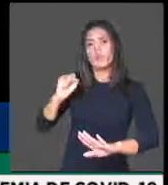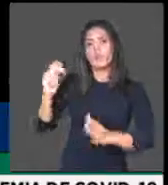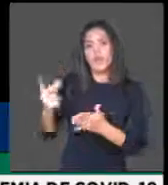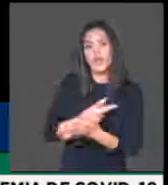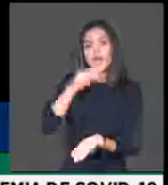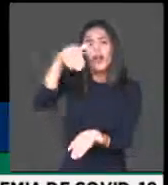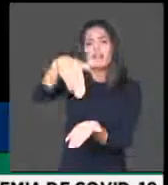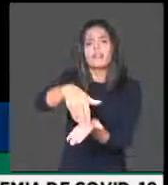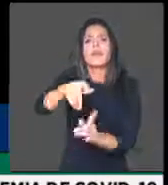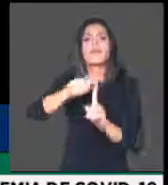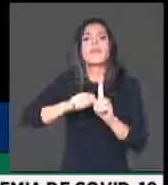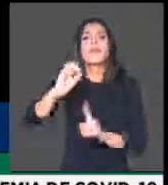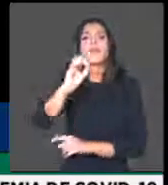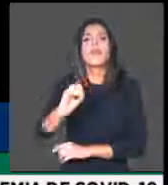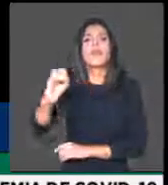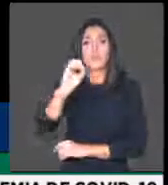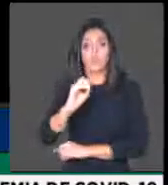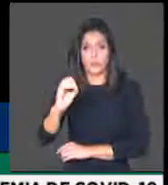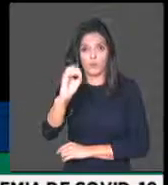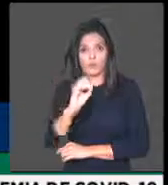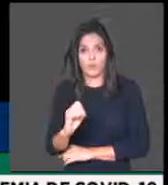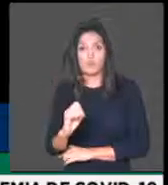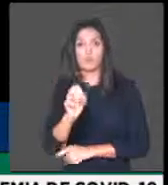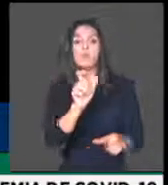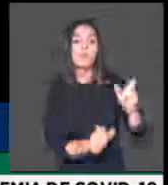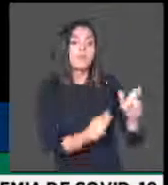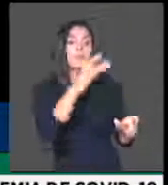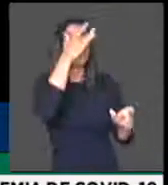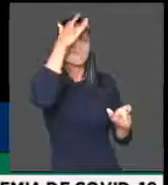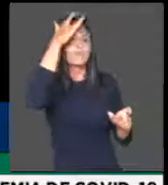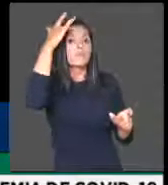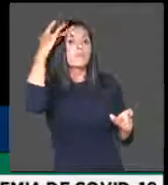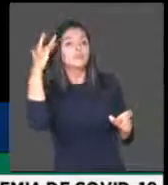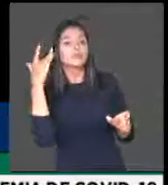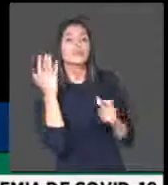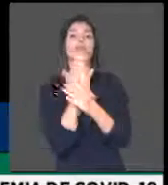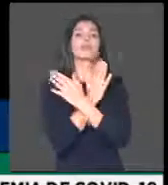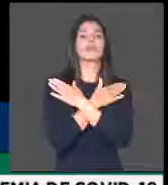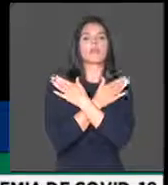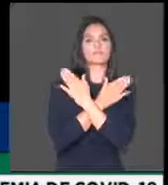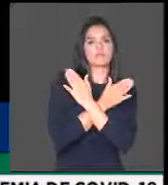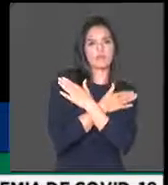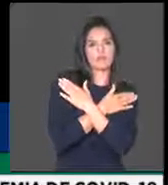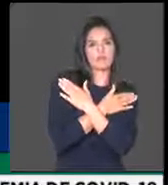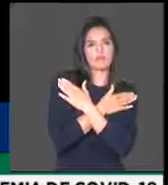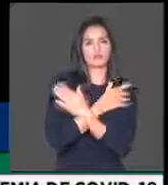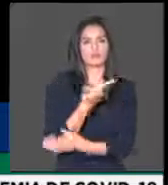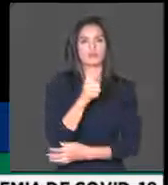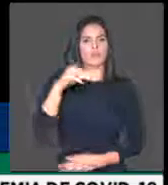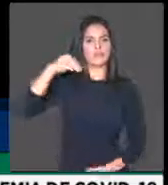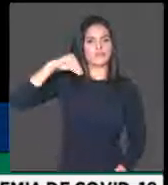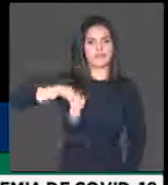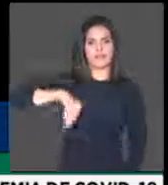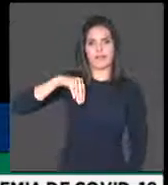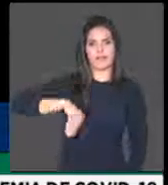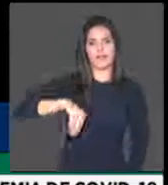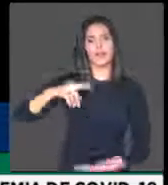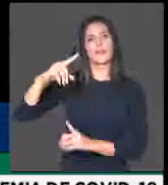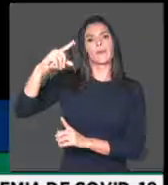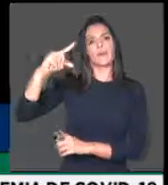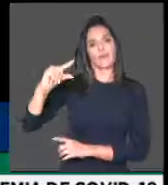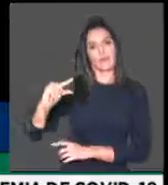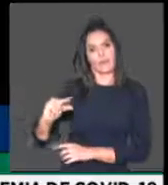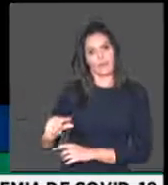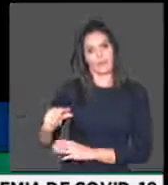outubro desse ano, que as pessoas que estejam desempregadas ou tenham tido seus salários reduzidos e fiquem